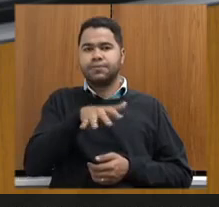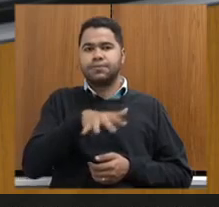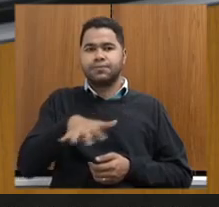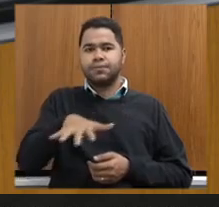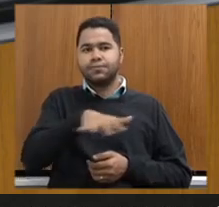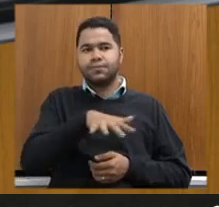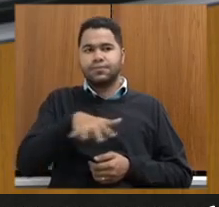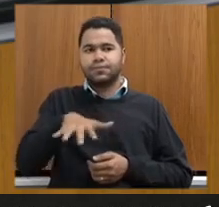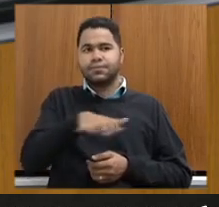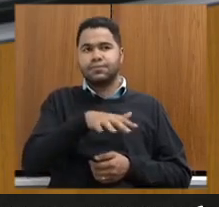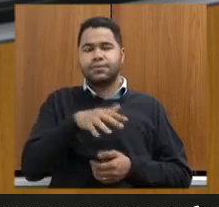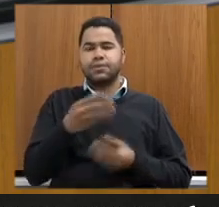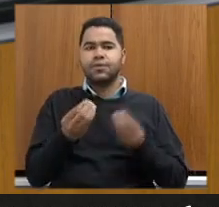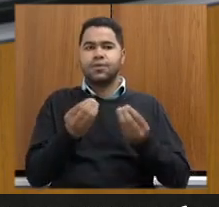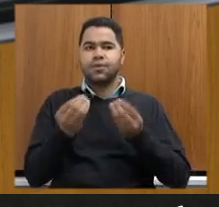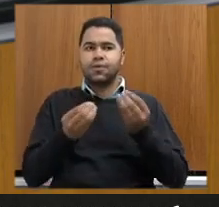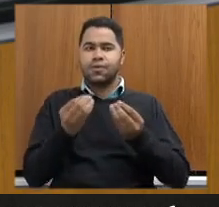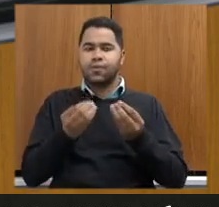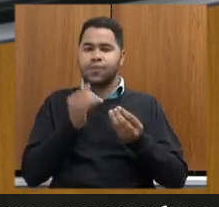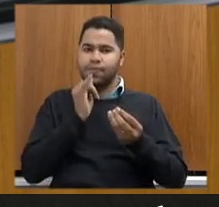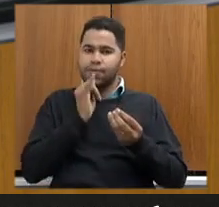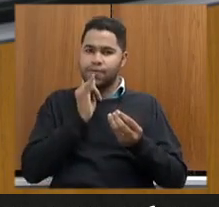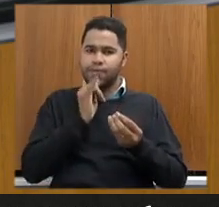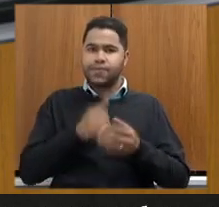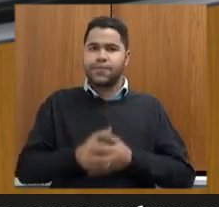serão beneficiadas pelo programa?